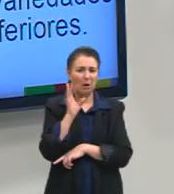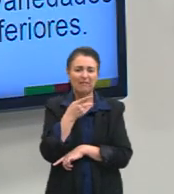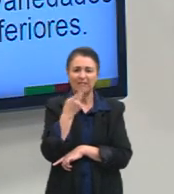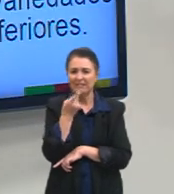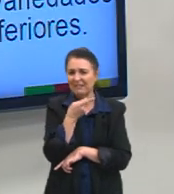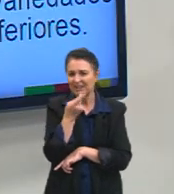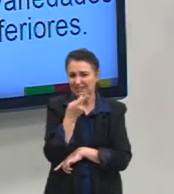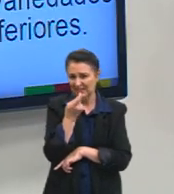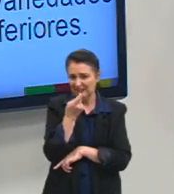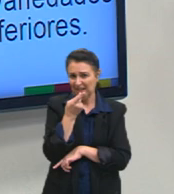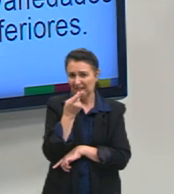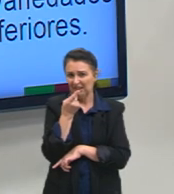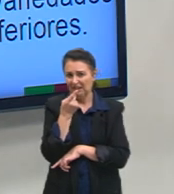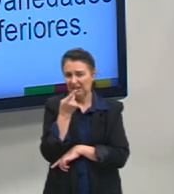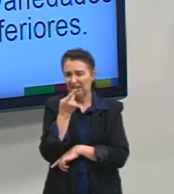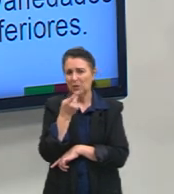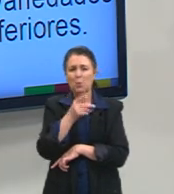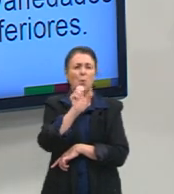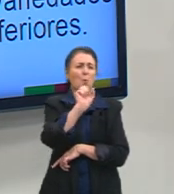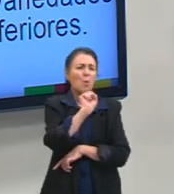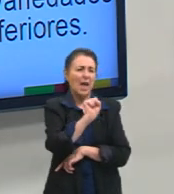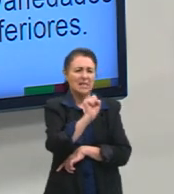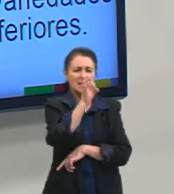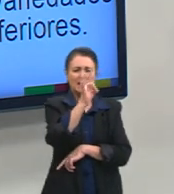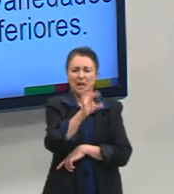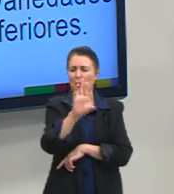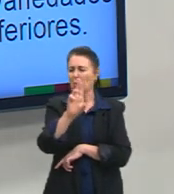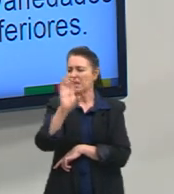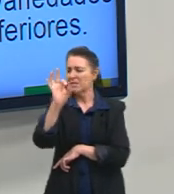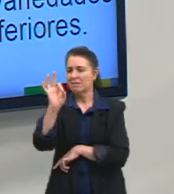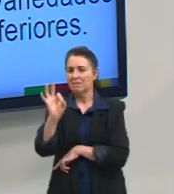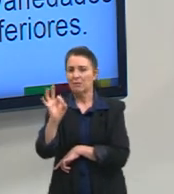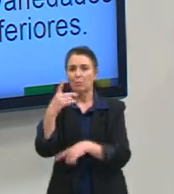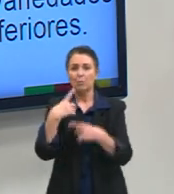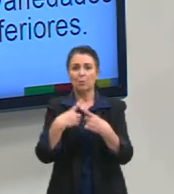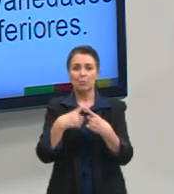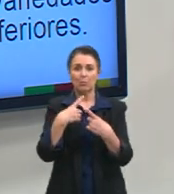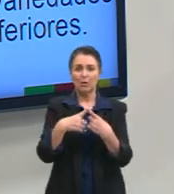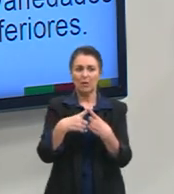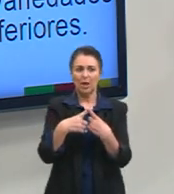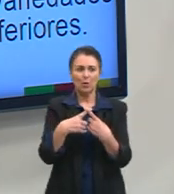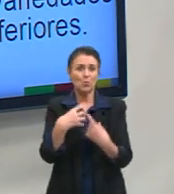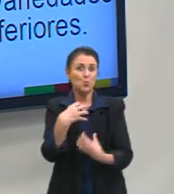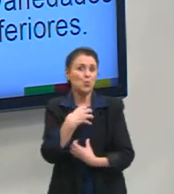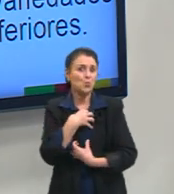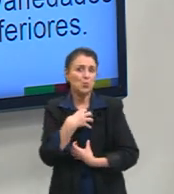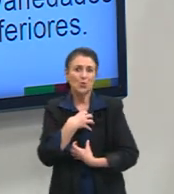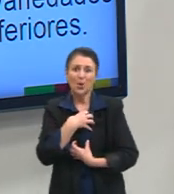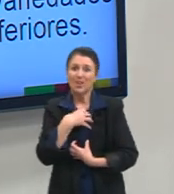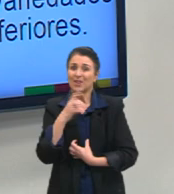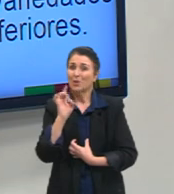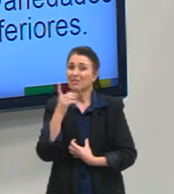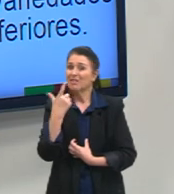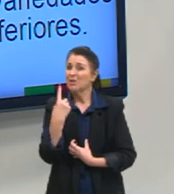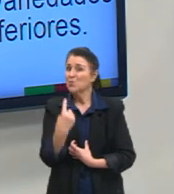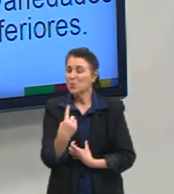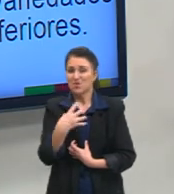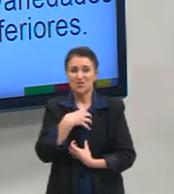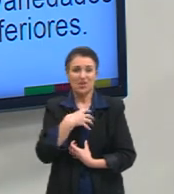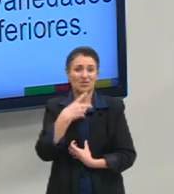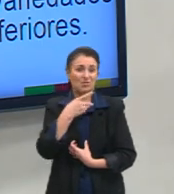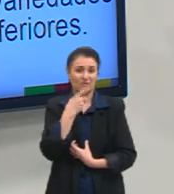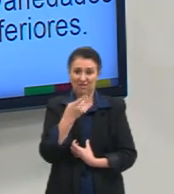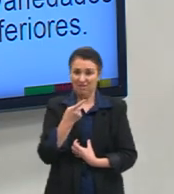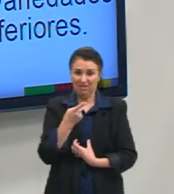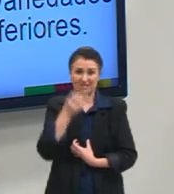entre aspas com todos os S e todos os R porque isso é a única forma correta. Não, a gente tem variações